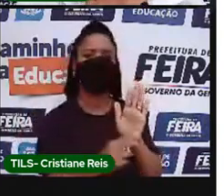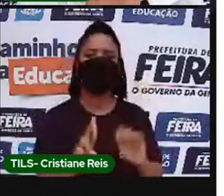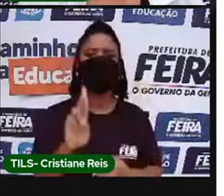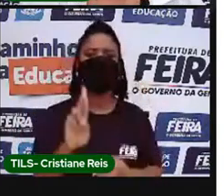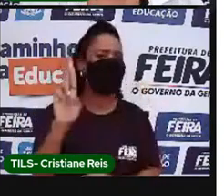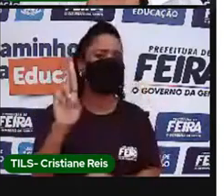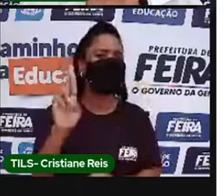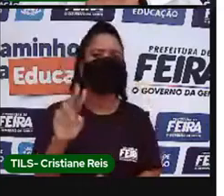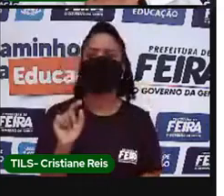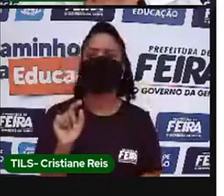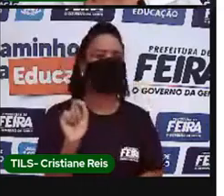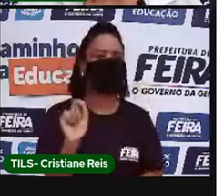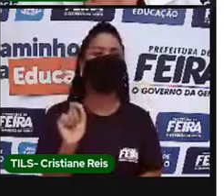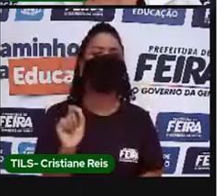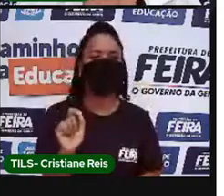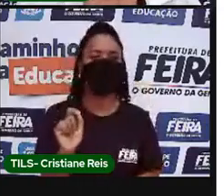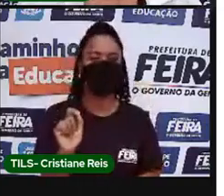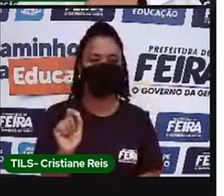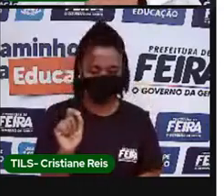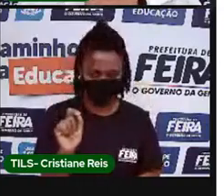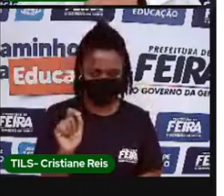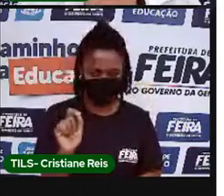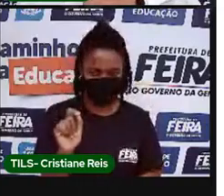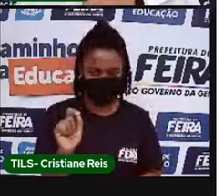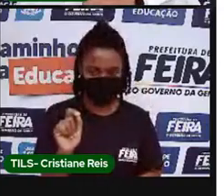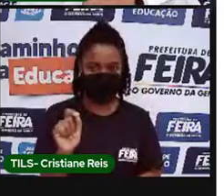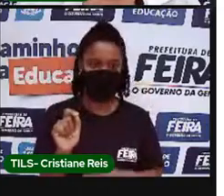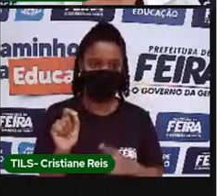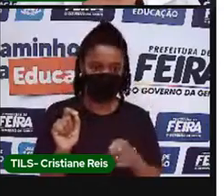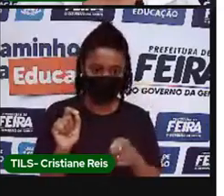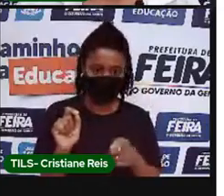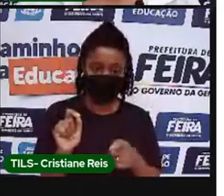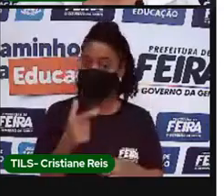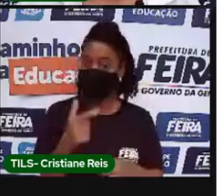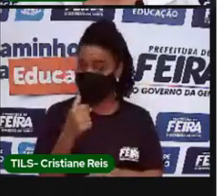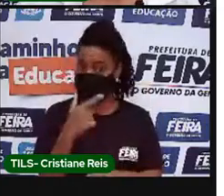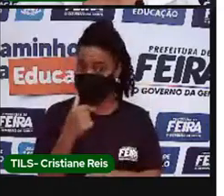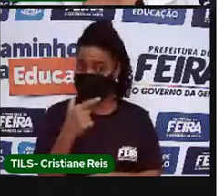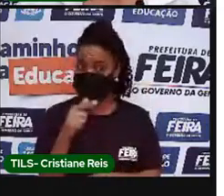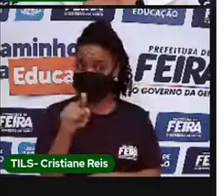contemplar com vocês algumas obras de Bersk.